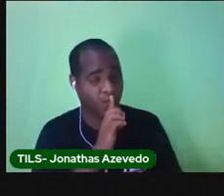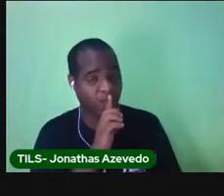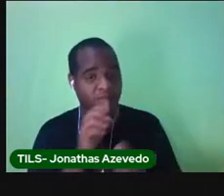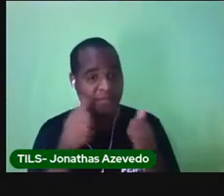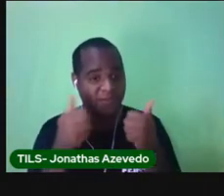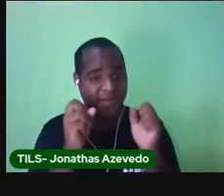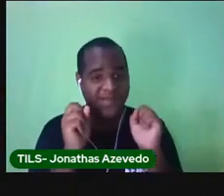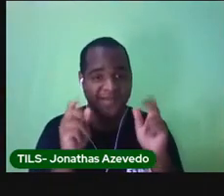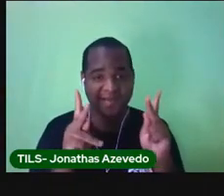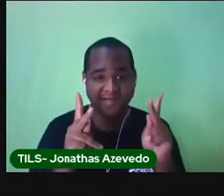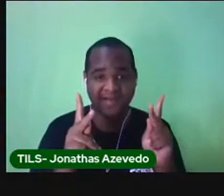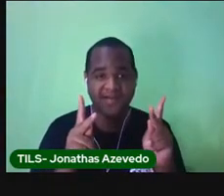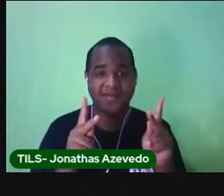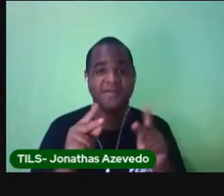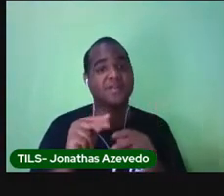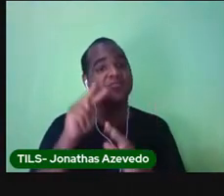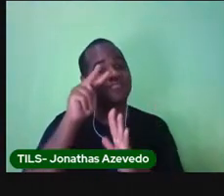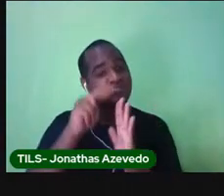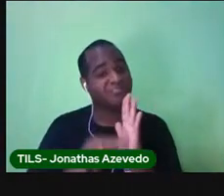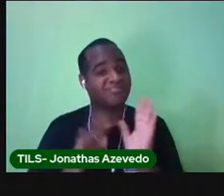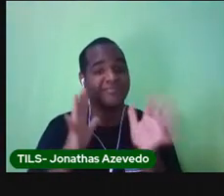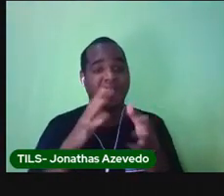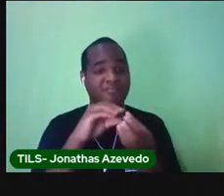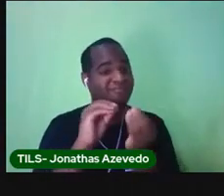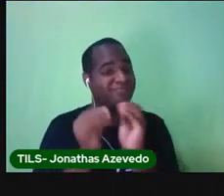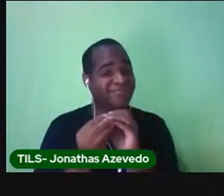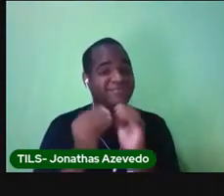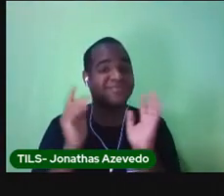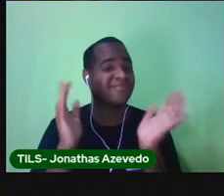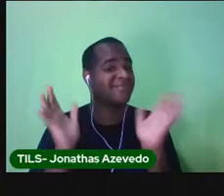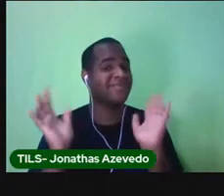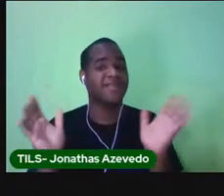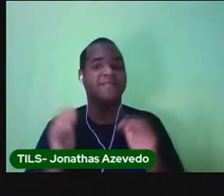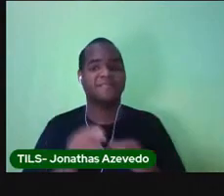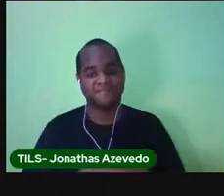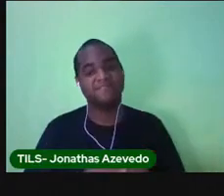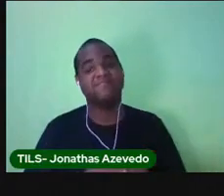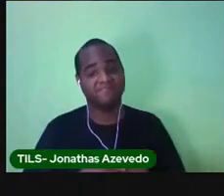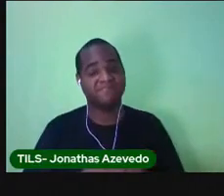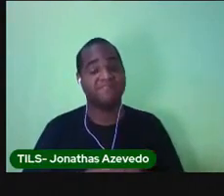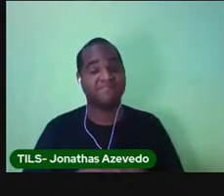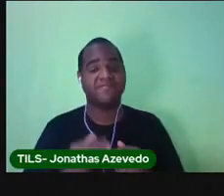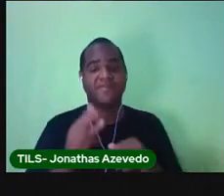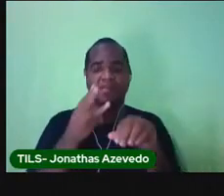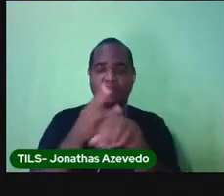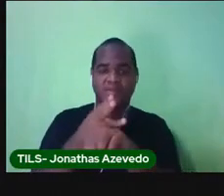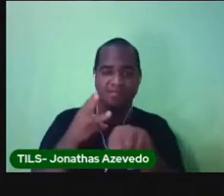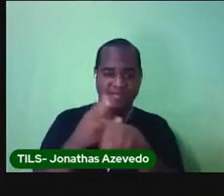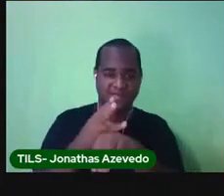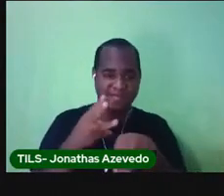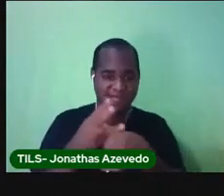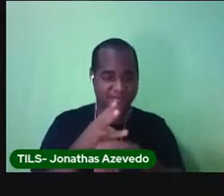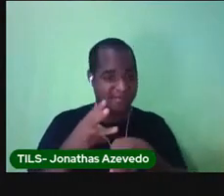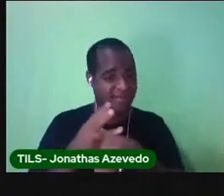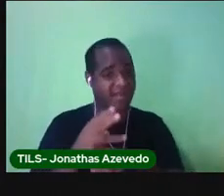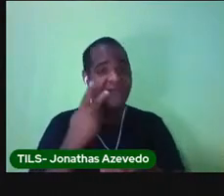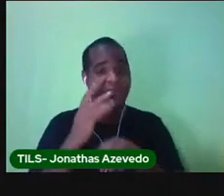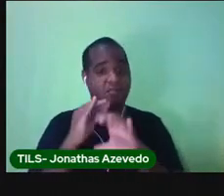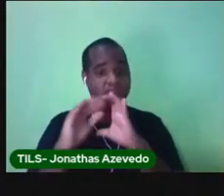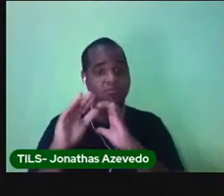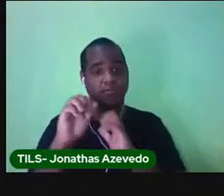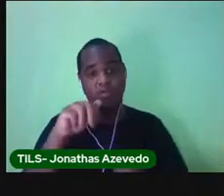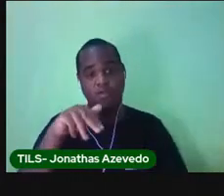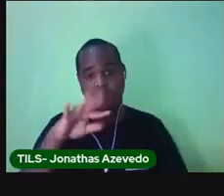Ó, a gente já leu o bilhete dele. Que pena. Então, no WhatsApp ele falou com o senhor